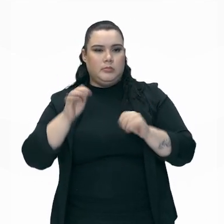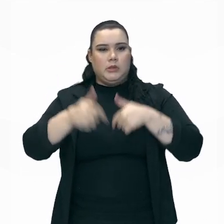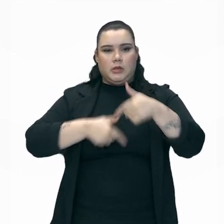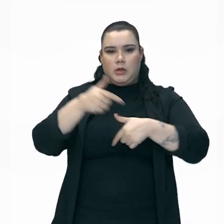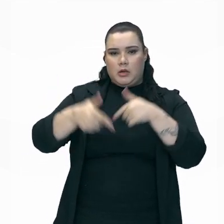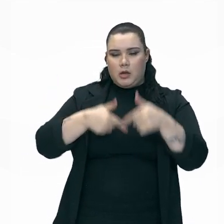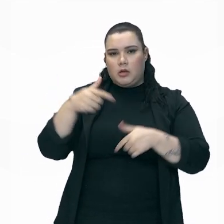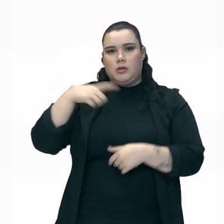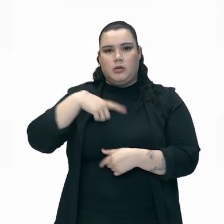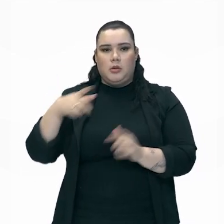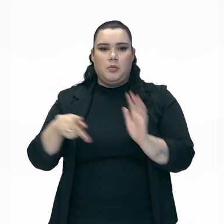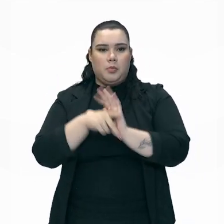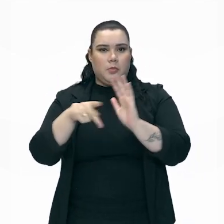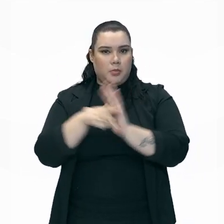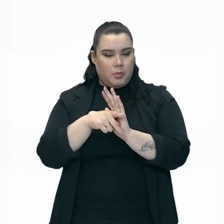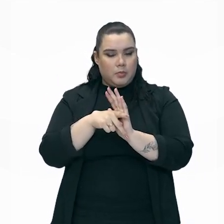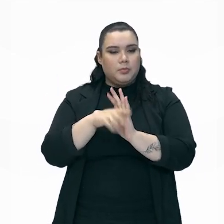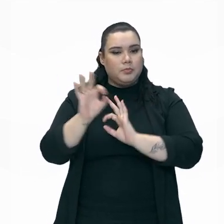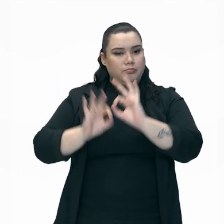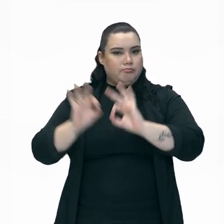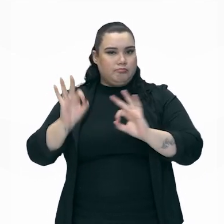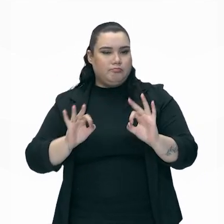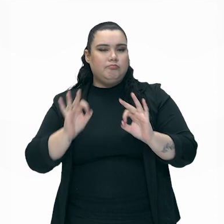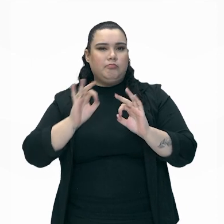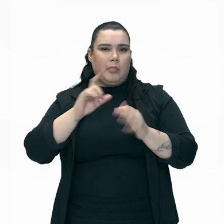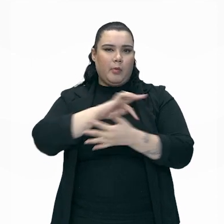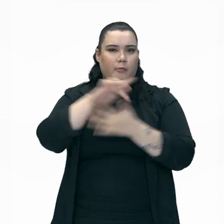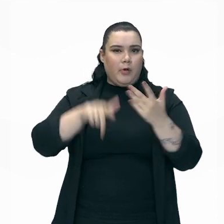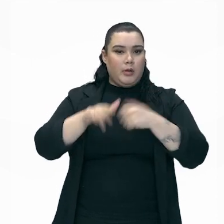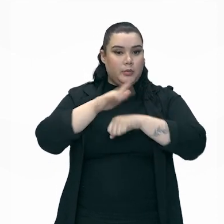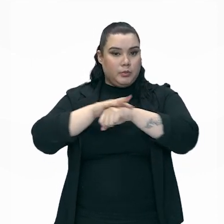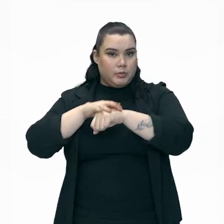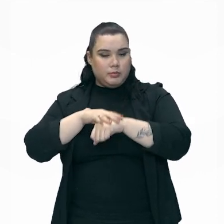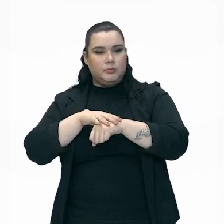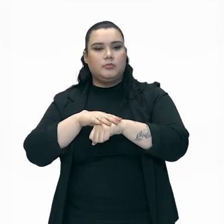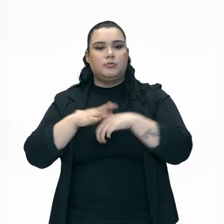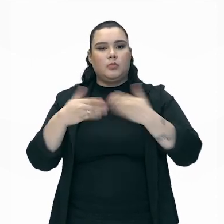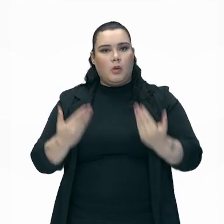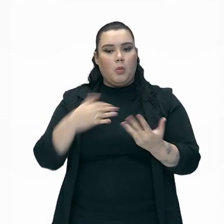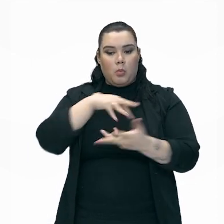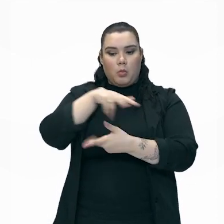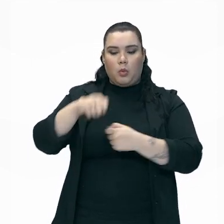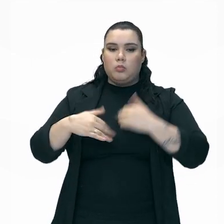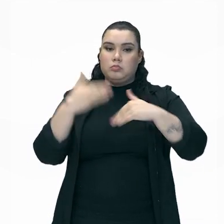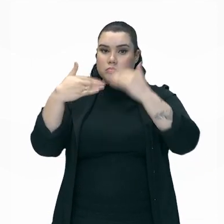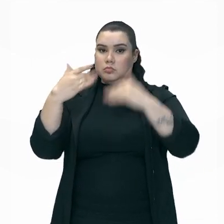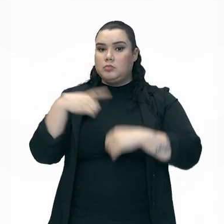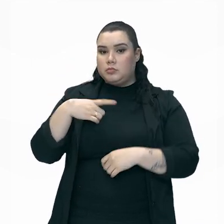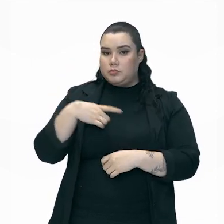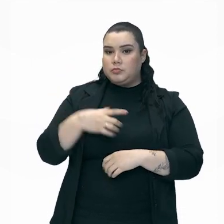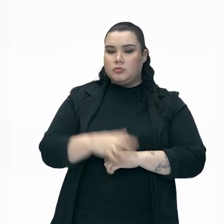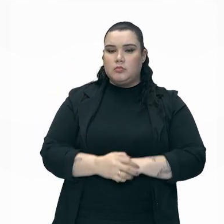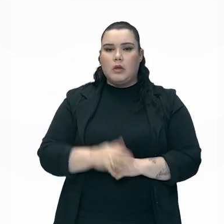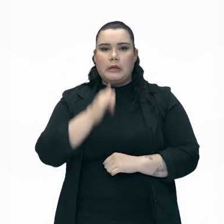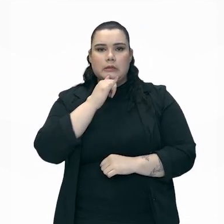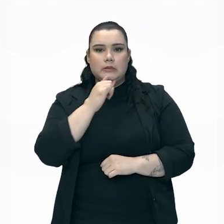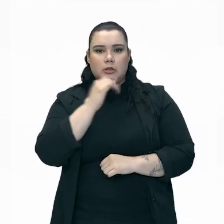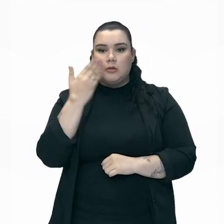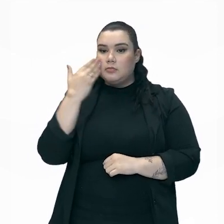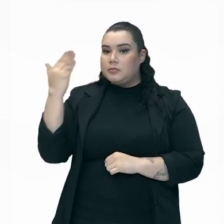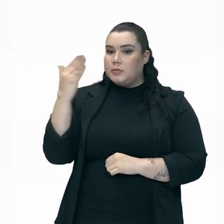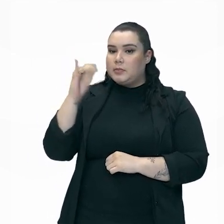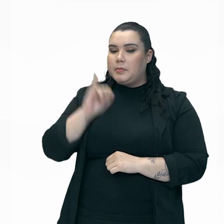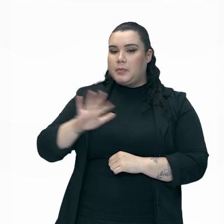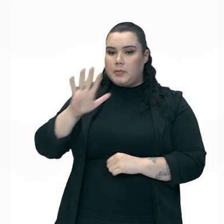realiza essas resoluções para várias doenças. Então, todo mundo vai evoluindo. Um exemplo é o que está aparecendo aí na imagem.